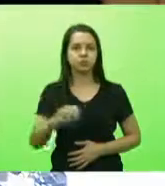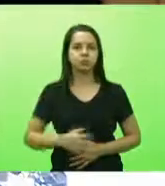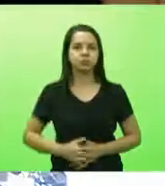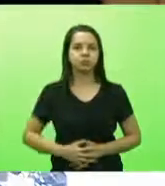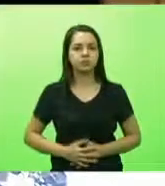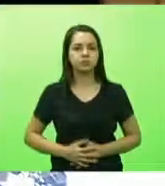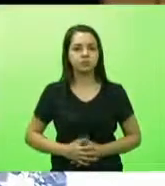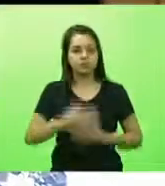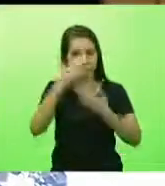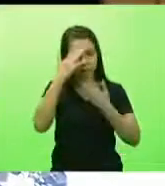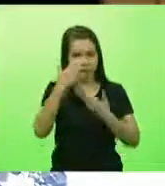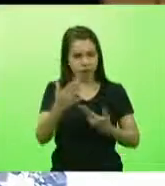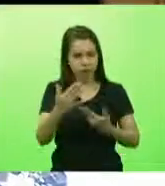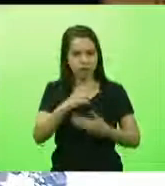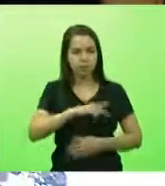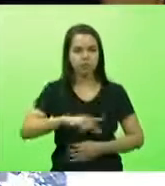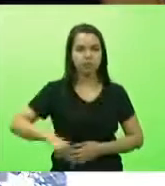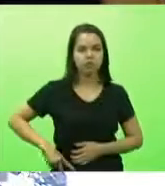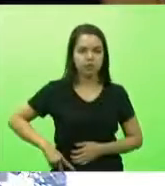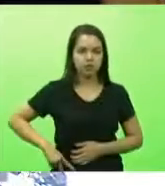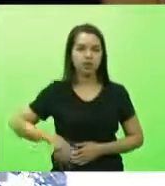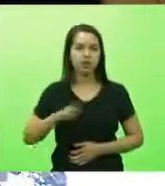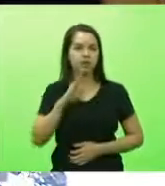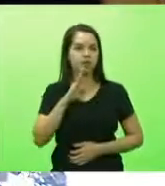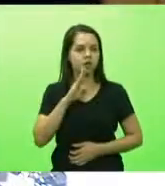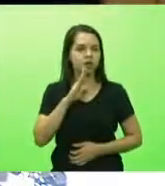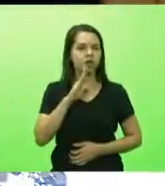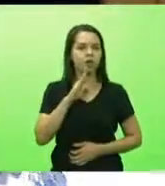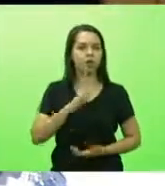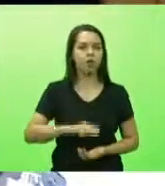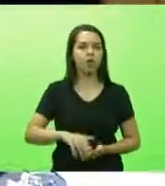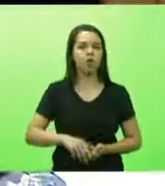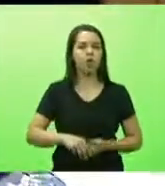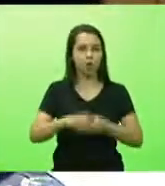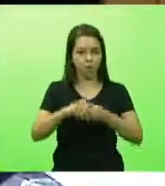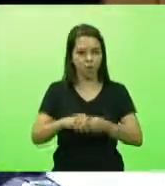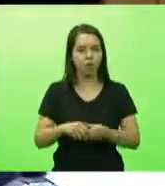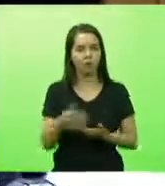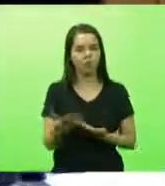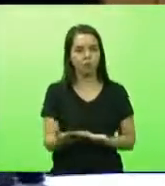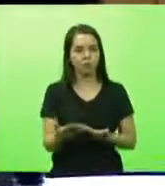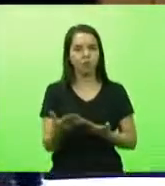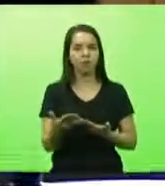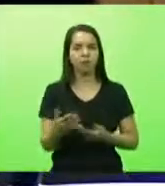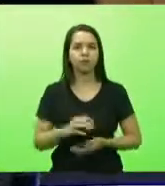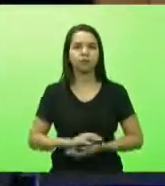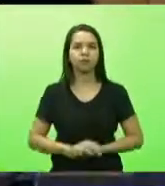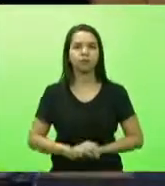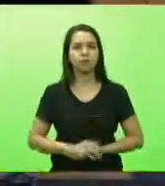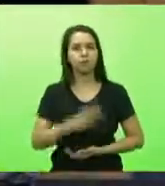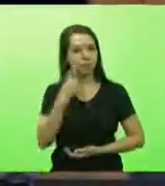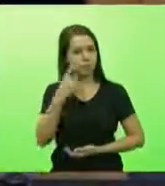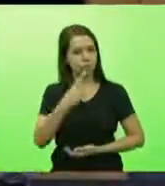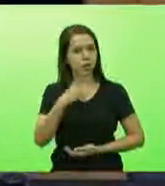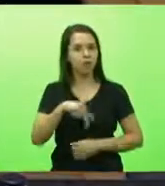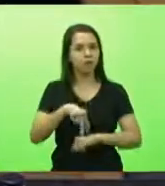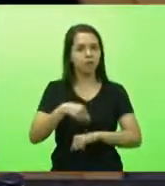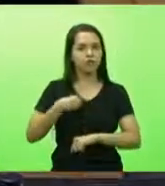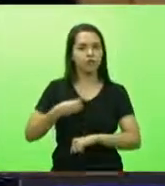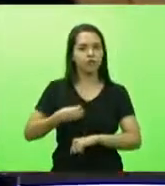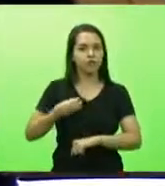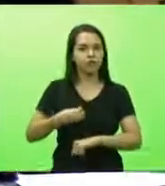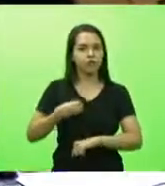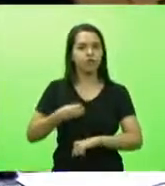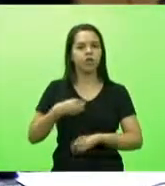presidente, em exercício, deputado Nilson Berlanda. Meus cumprimentos à vossa excelência, aos nobres colegas que se fazem presente aqui na Assembleia, aos